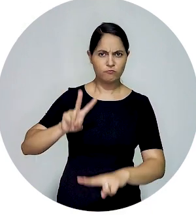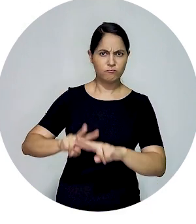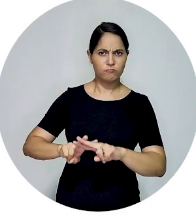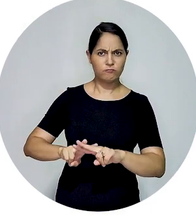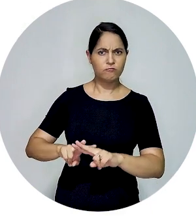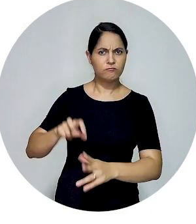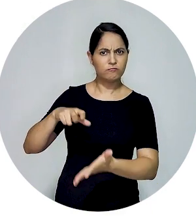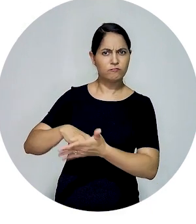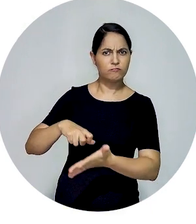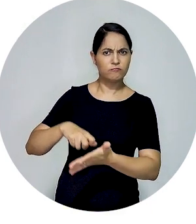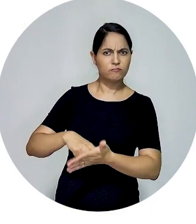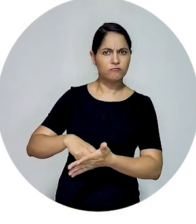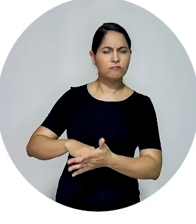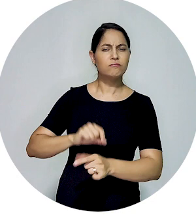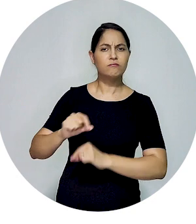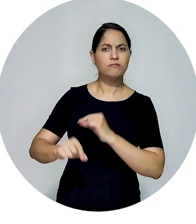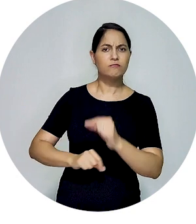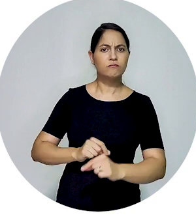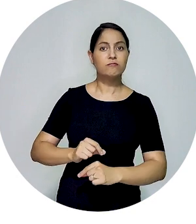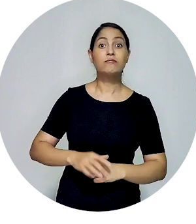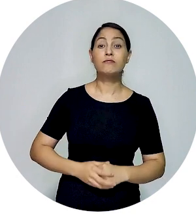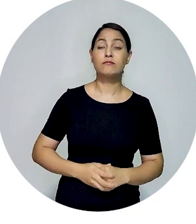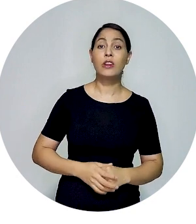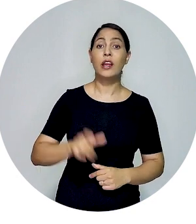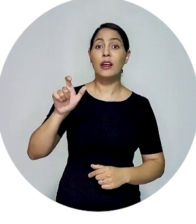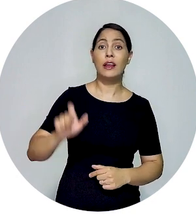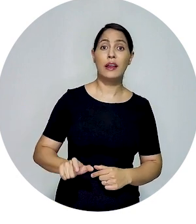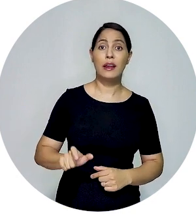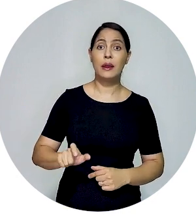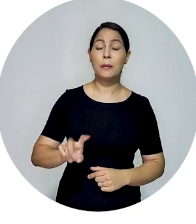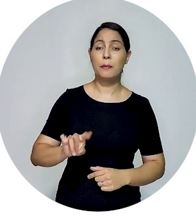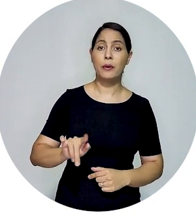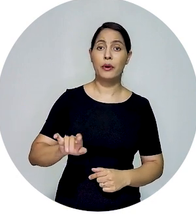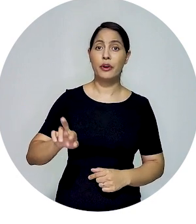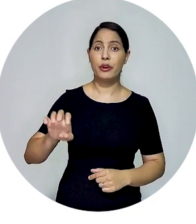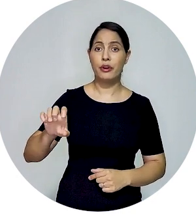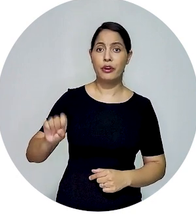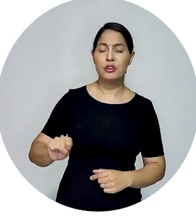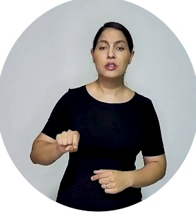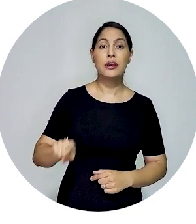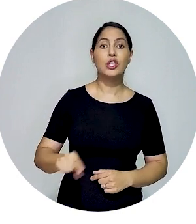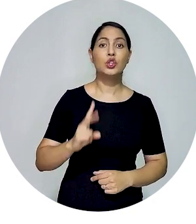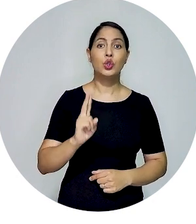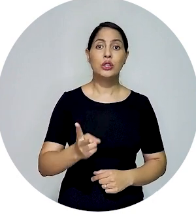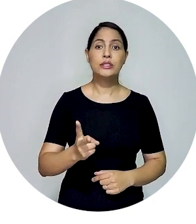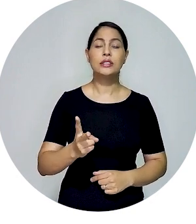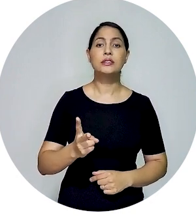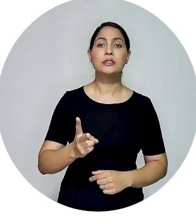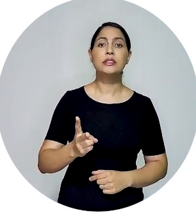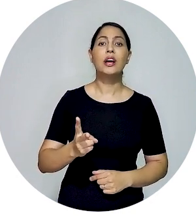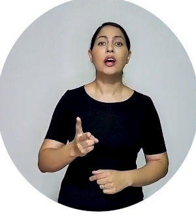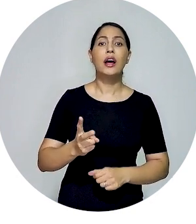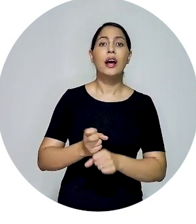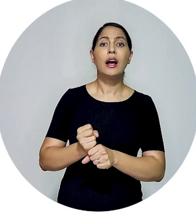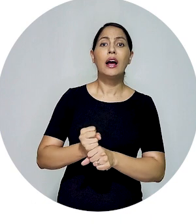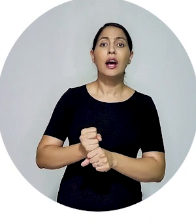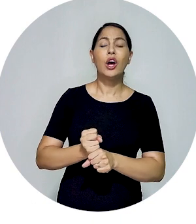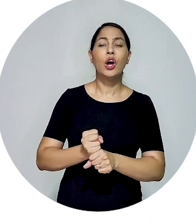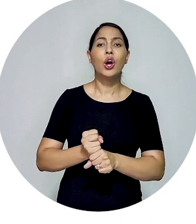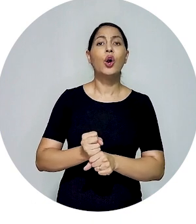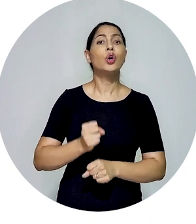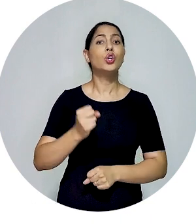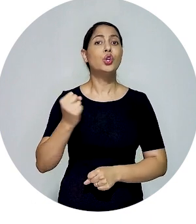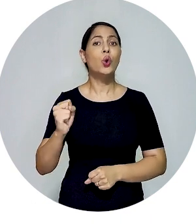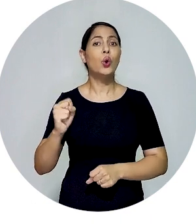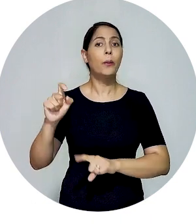condenou o primeiro-tenente, Gilberto Borges da Costa, a dois anos e oito meses de prisão e a perda do cargo por torturar